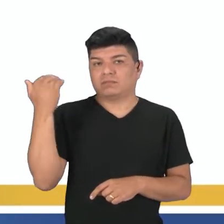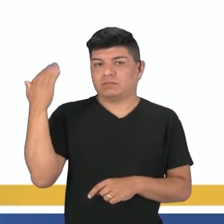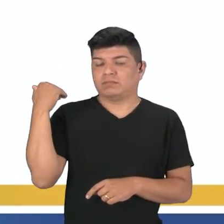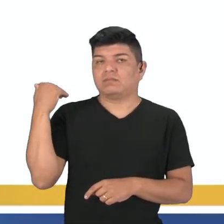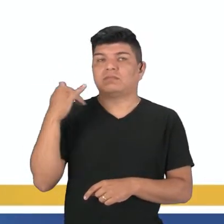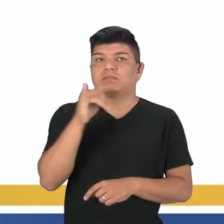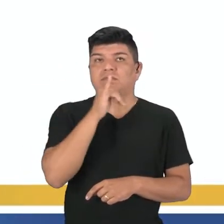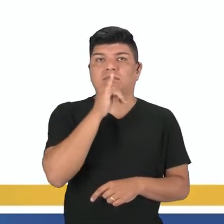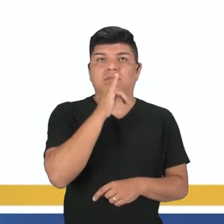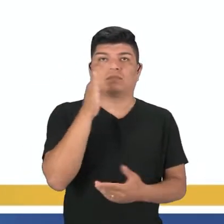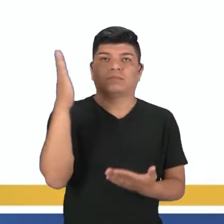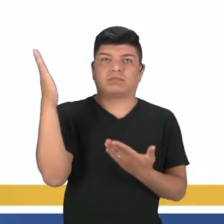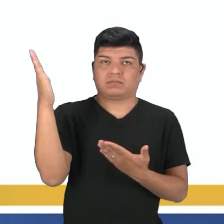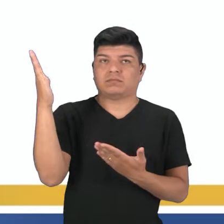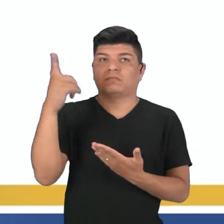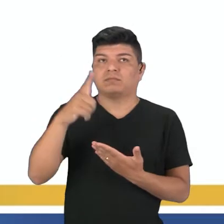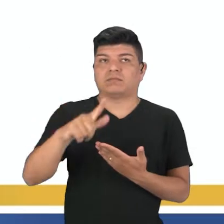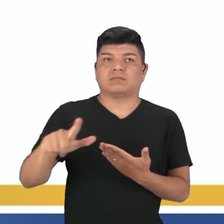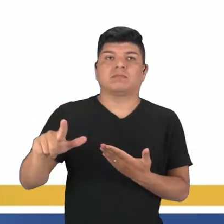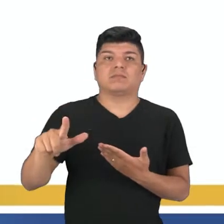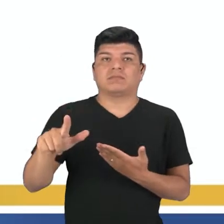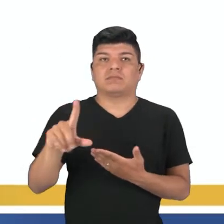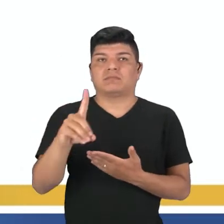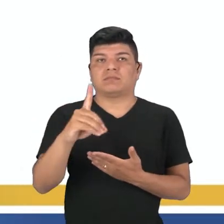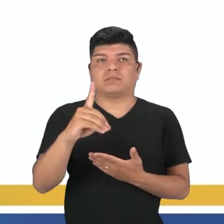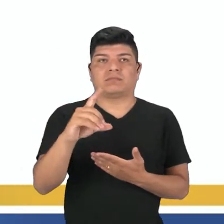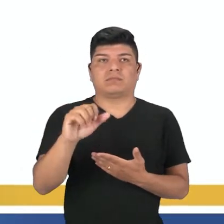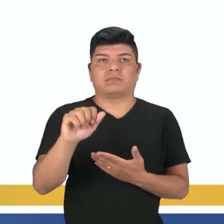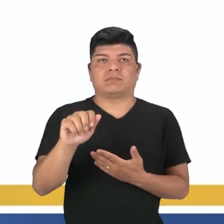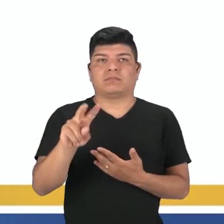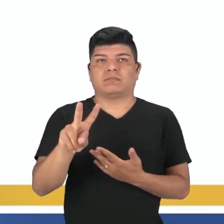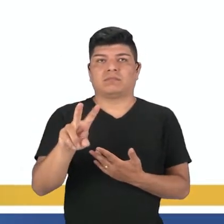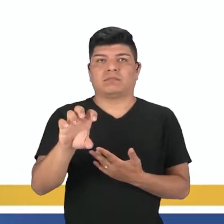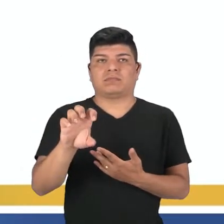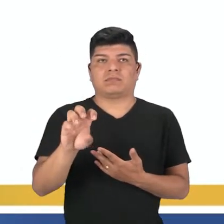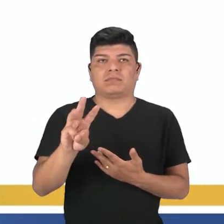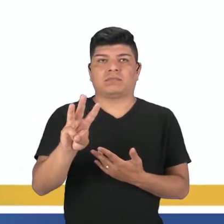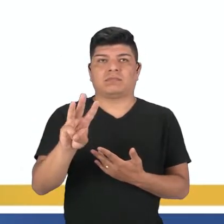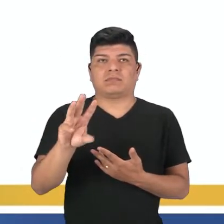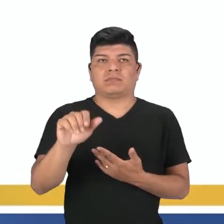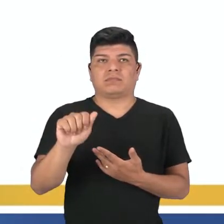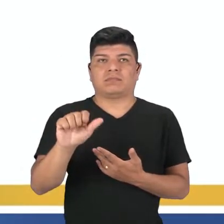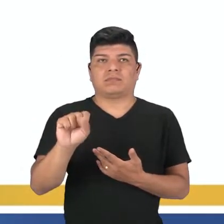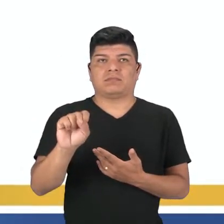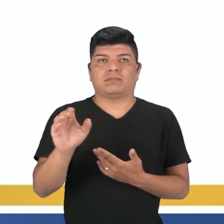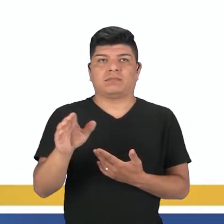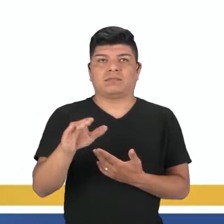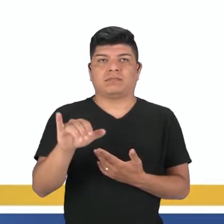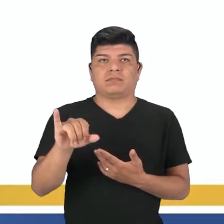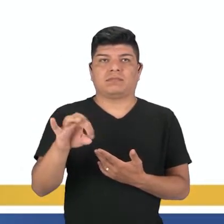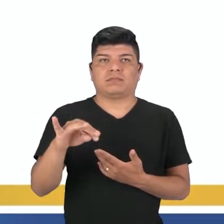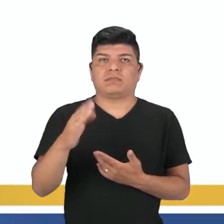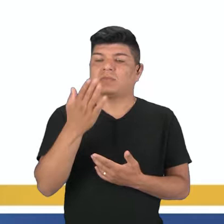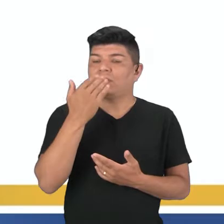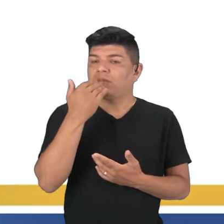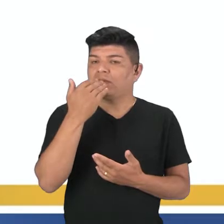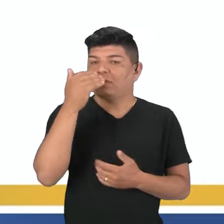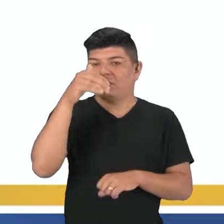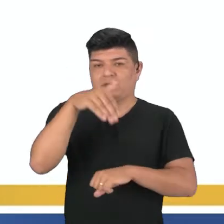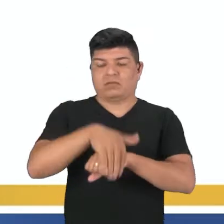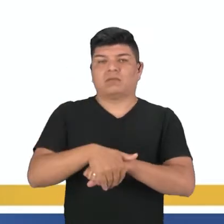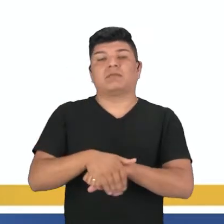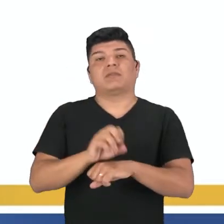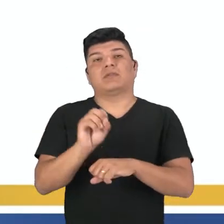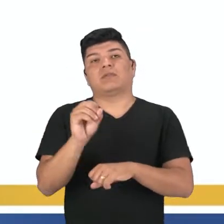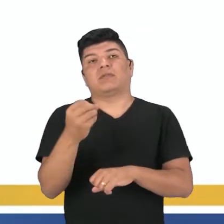passado. Olha o exemplo novamente. Dave was eating dinner. O Dave estava comendo o jantar,